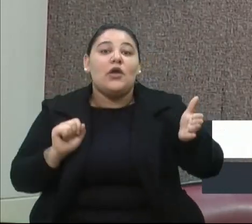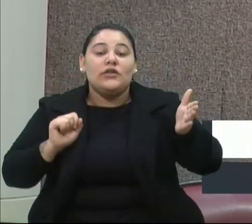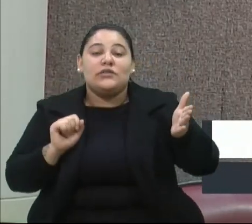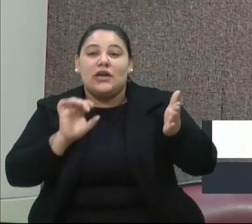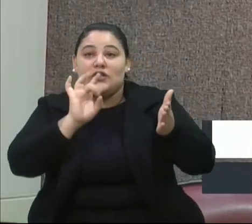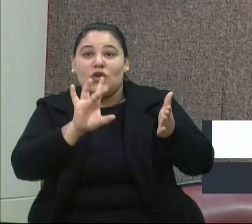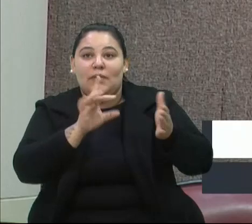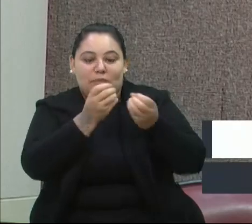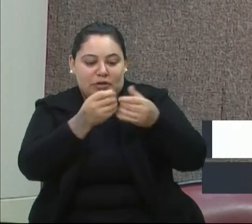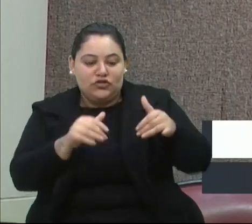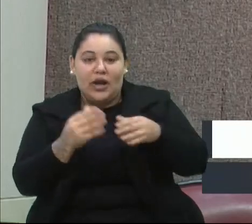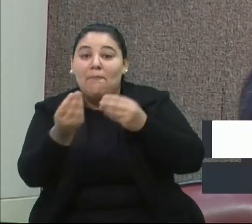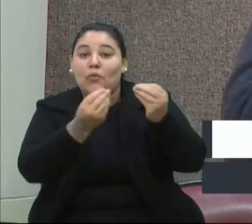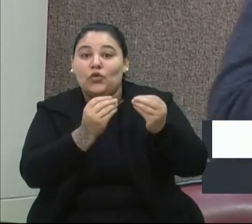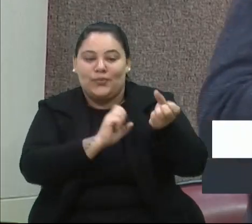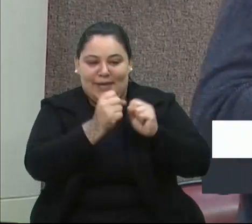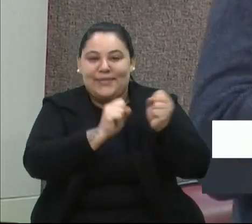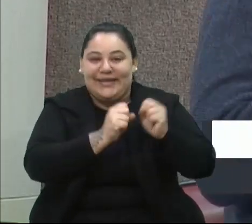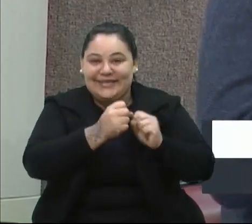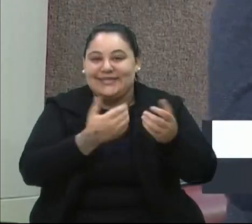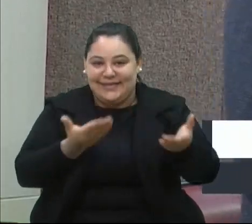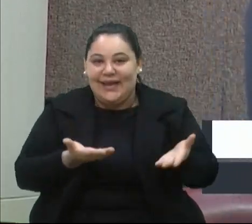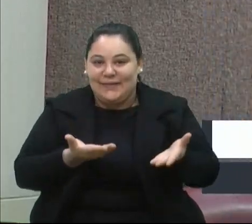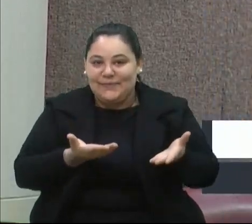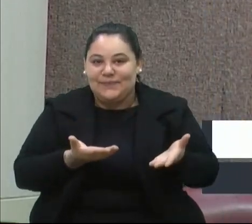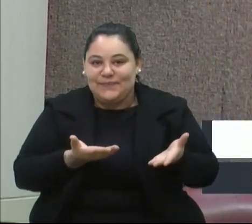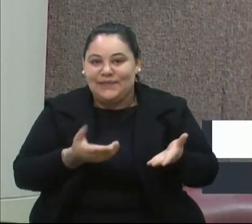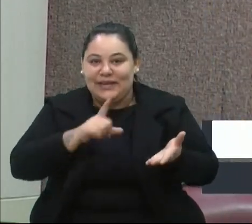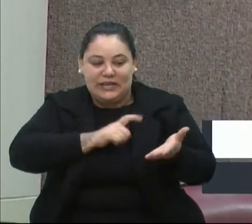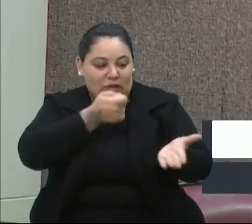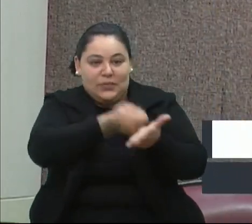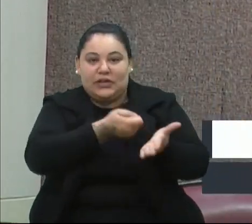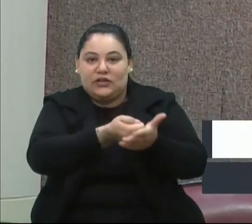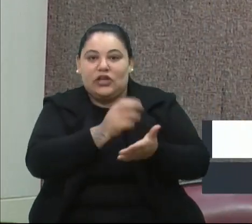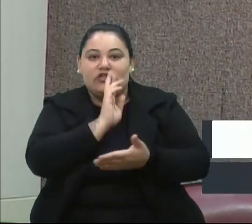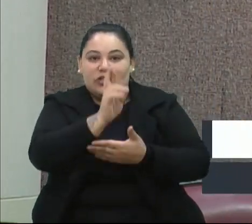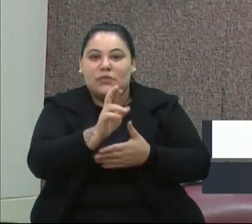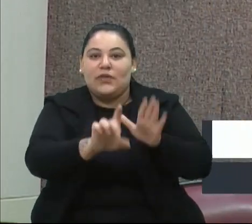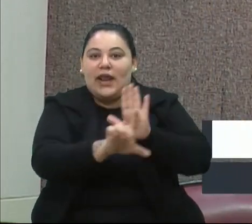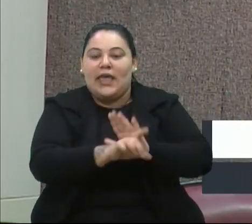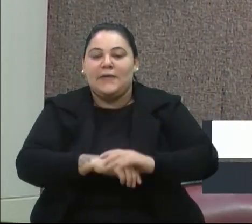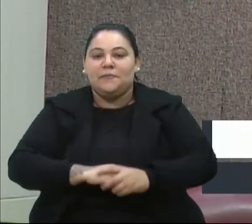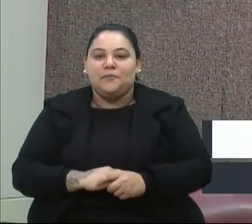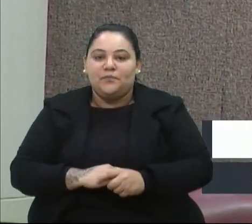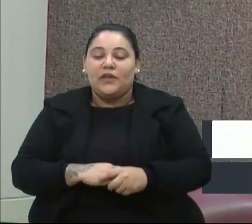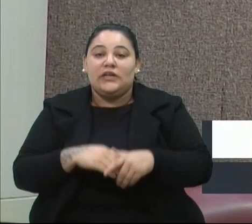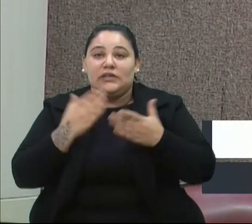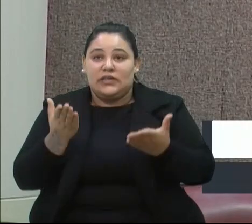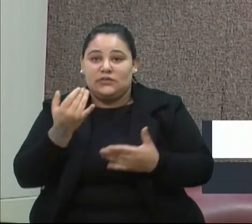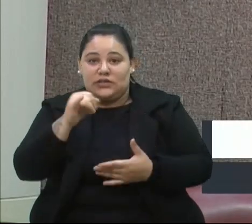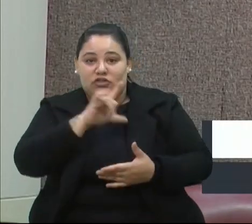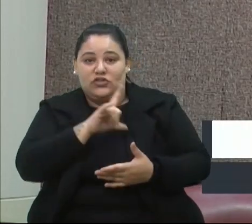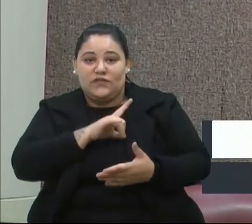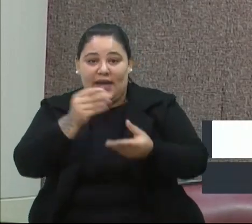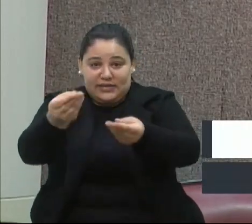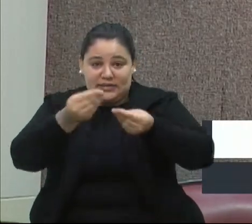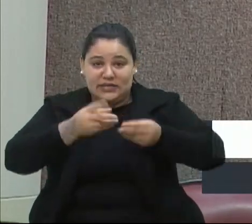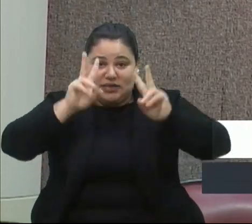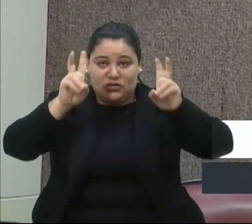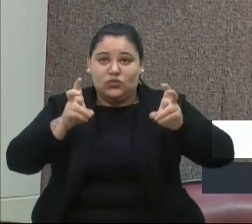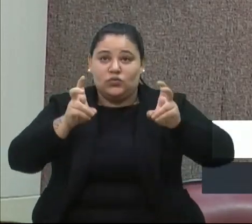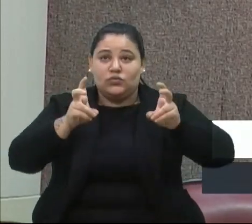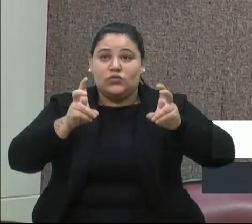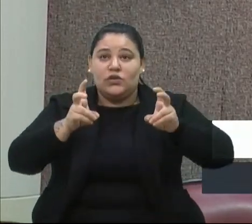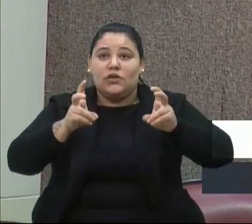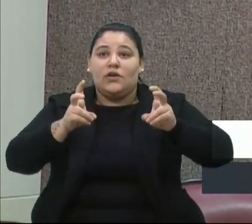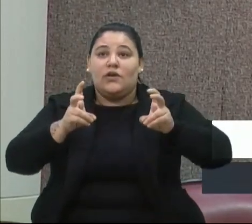machucar muito uma empresa, nem ter que ter obrigatoriedade de responder essa lei. Então, quando vierem trazer esse assunto, vamos trazer